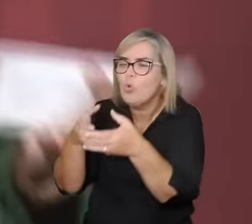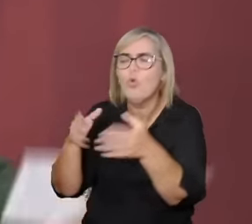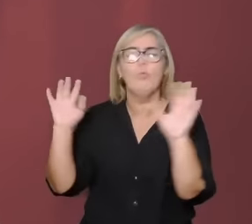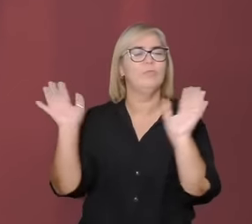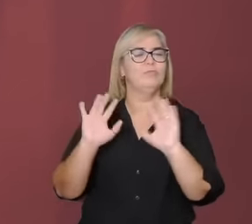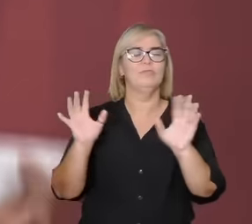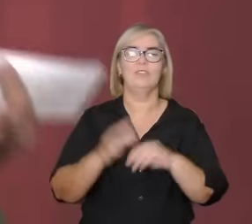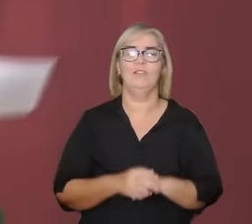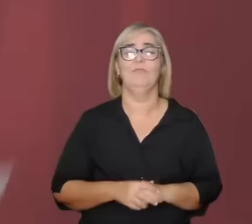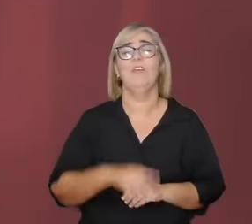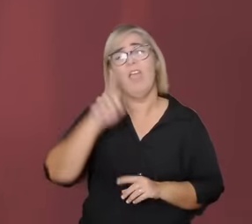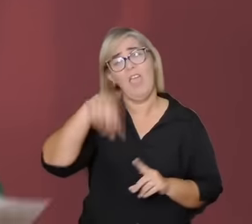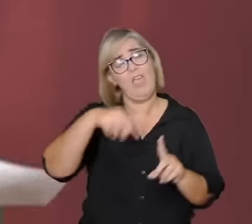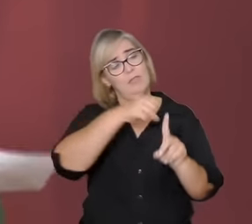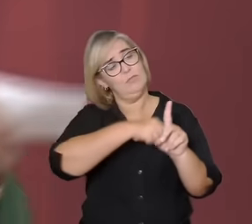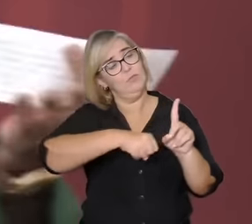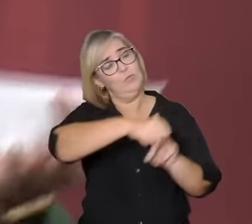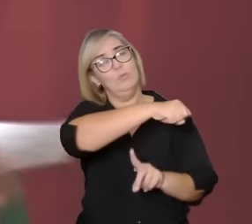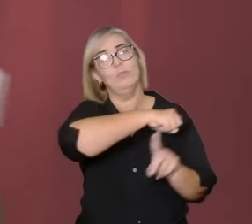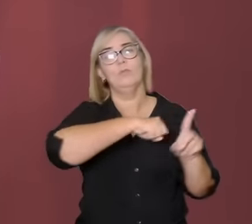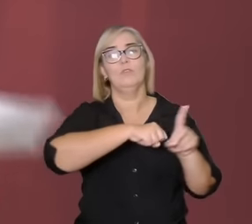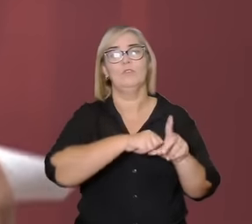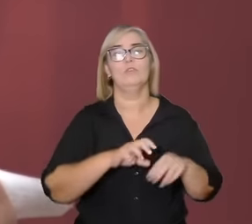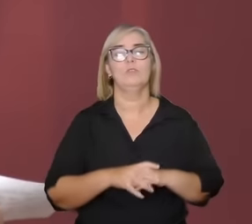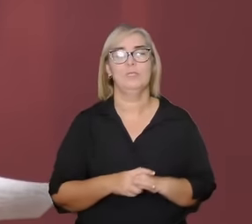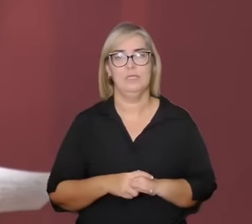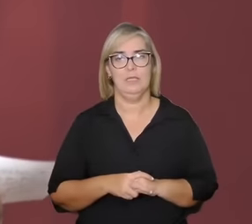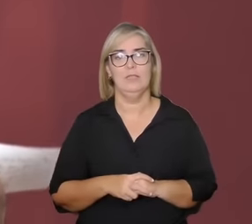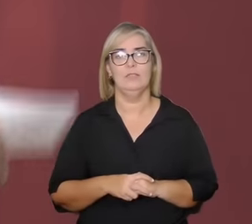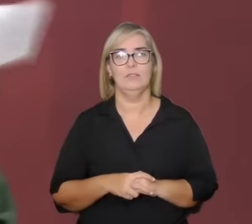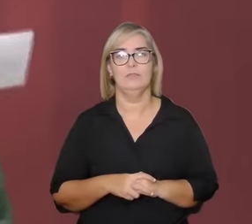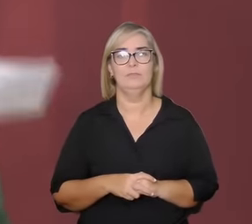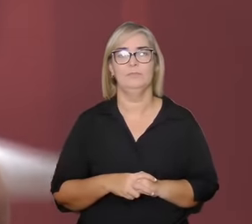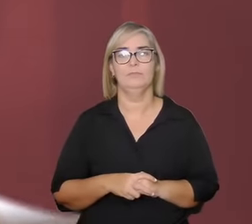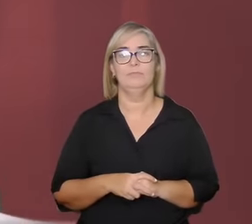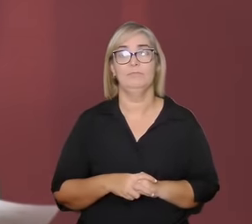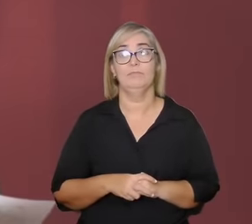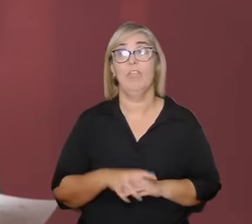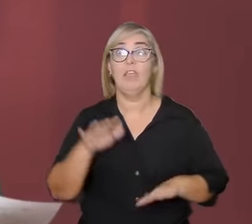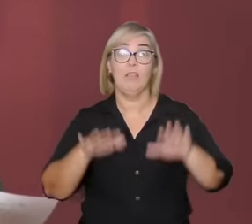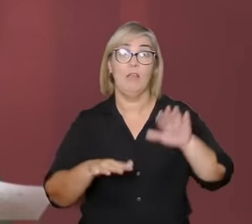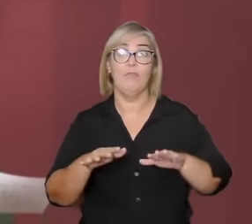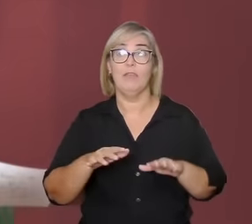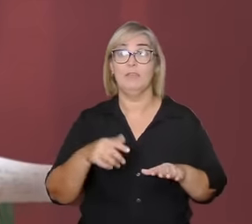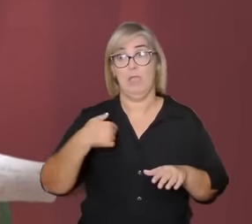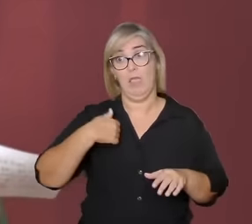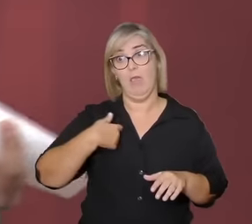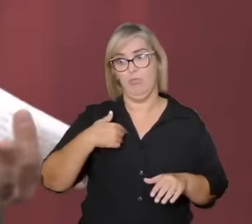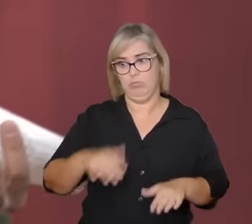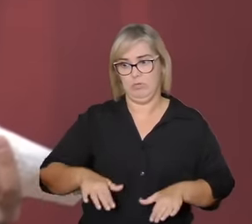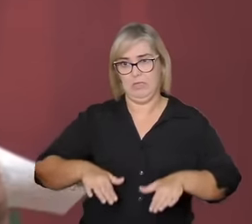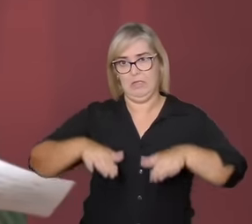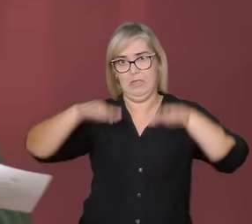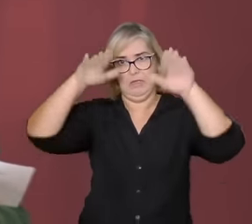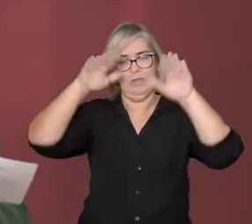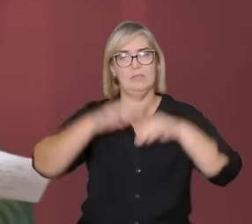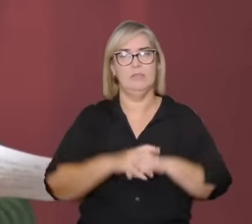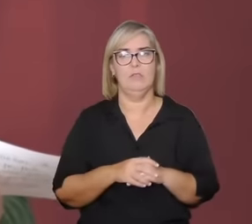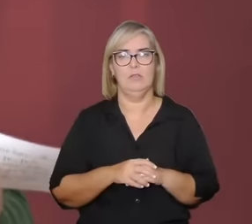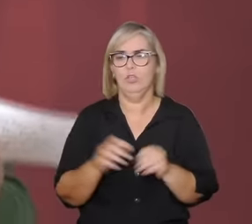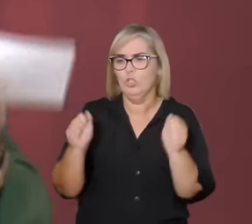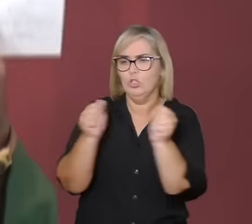cristocêntrica em sua maioria claro não toda mas em sua maioria judaico-cristã e aí eu me pergunto